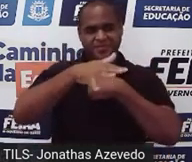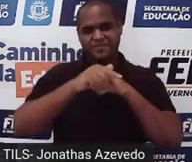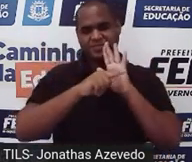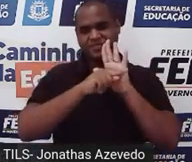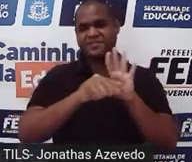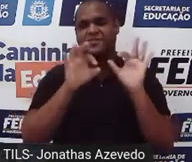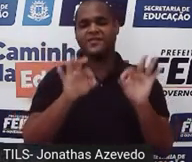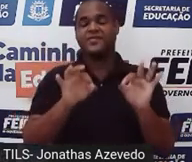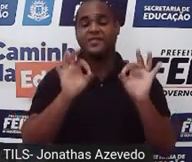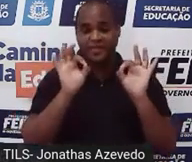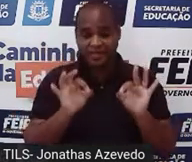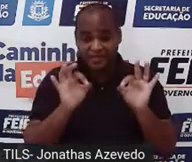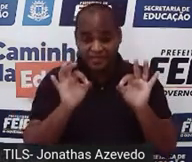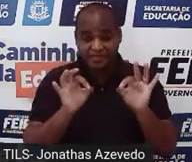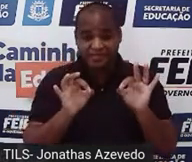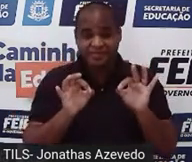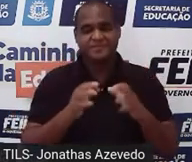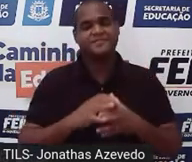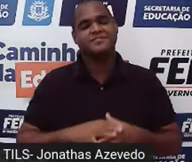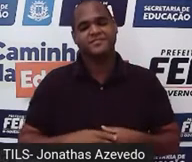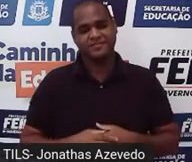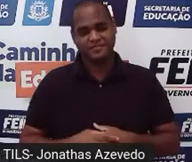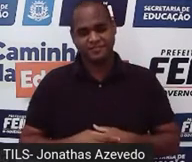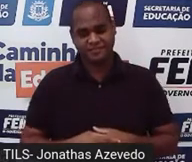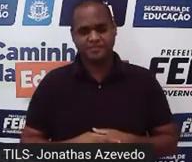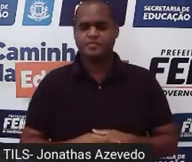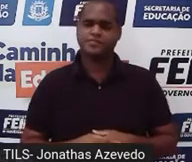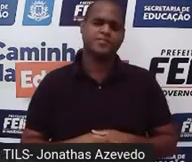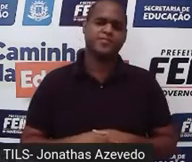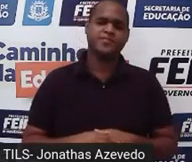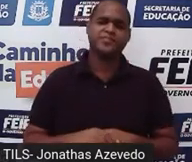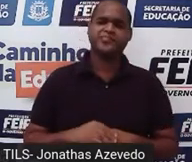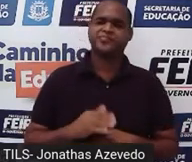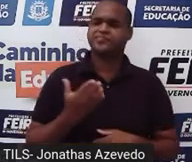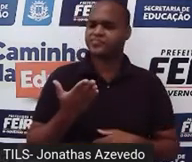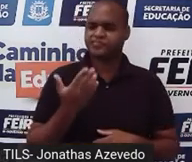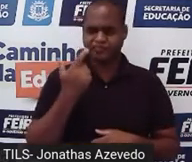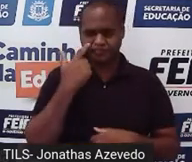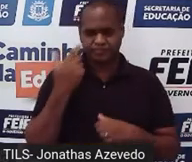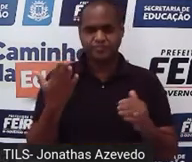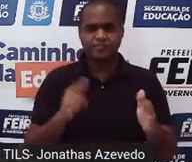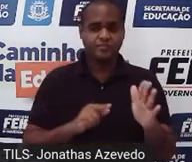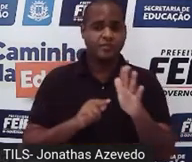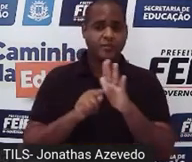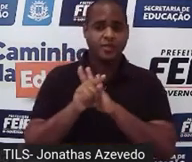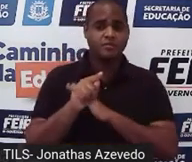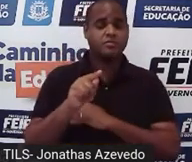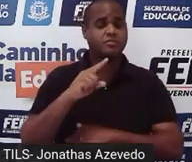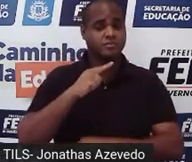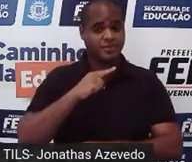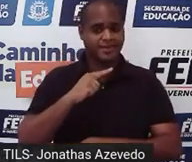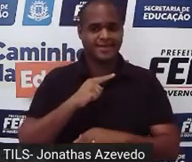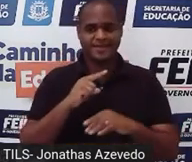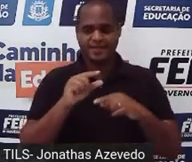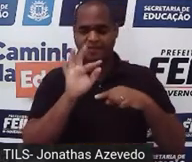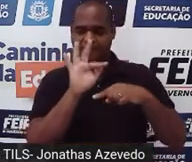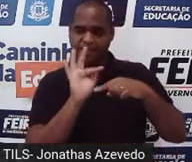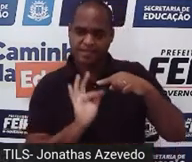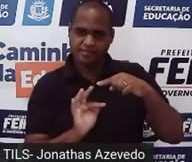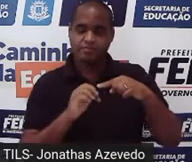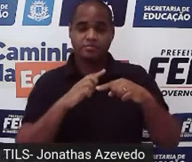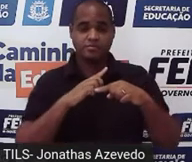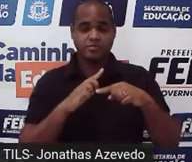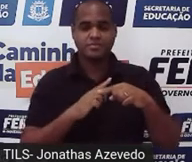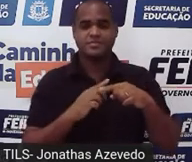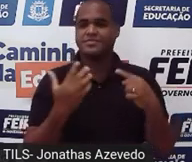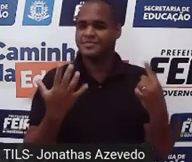aula. Certo? Bom, e aí eu trago ali na tela algumas frações. Tem a fração, aquela